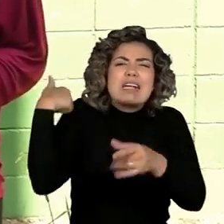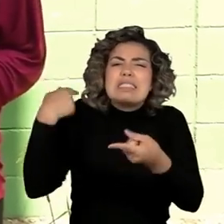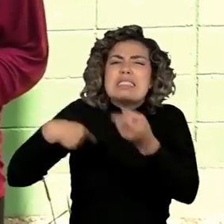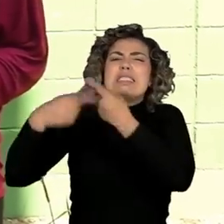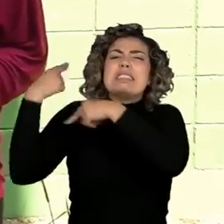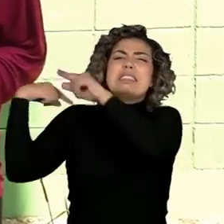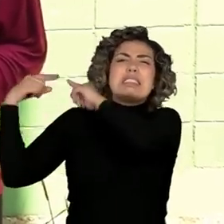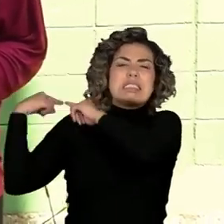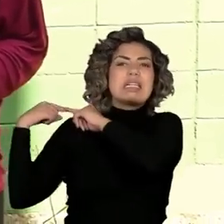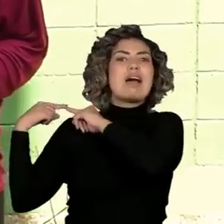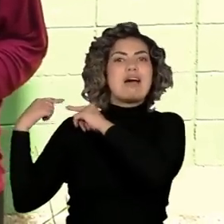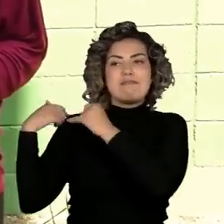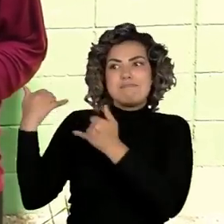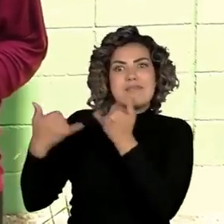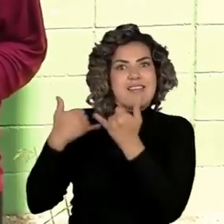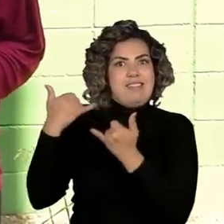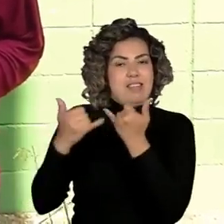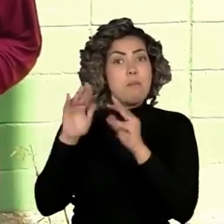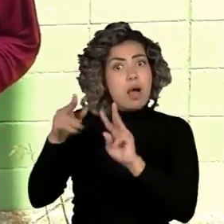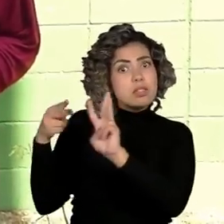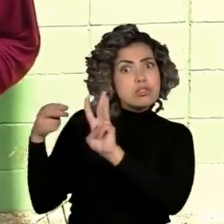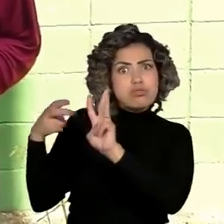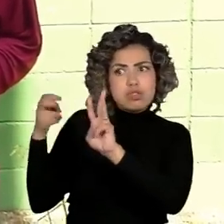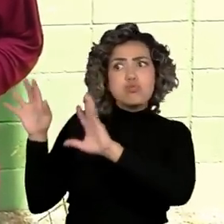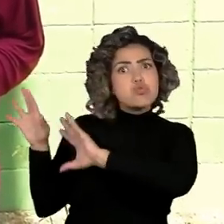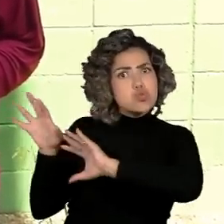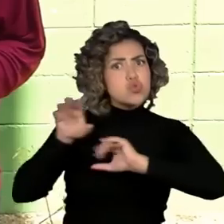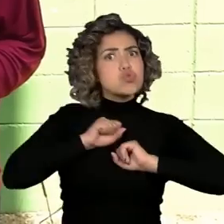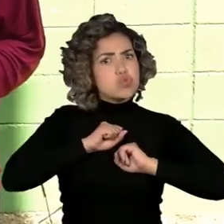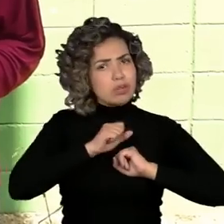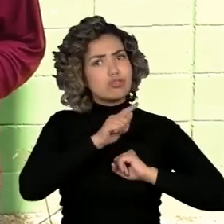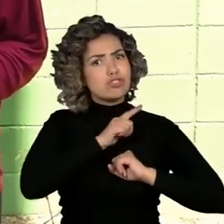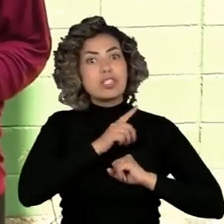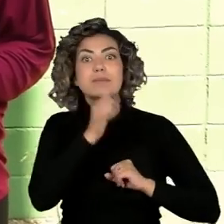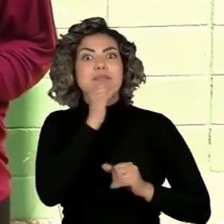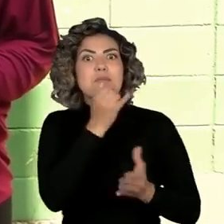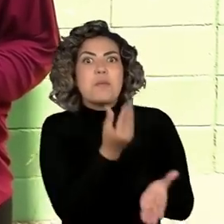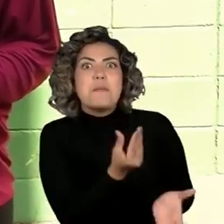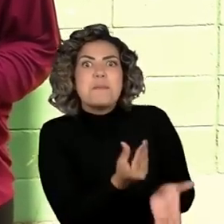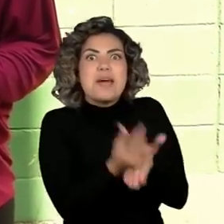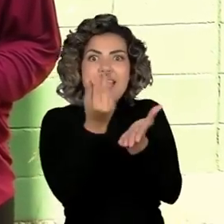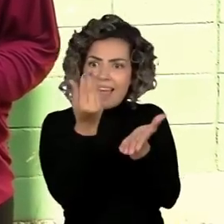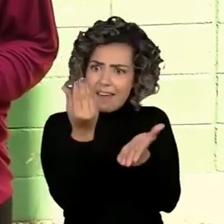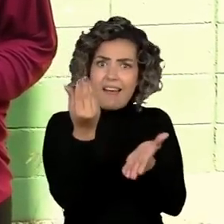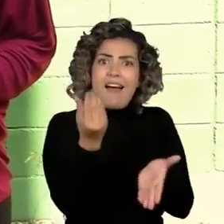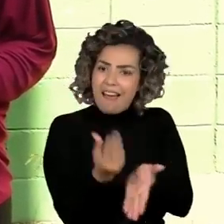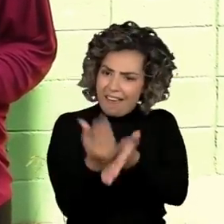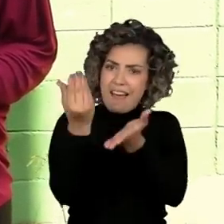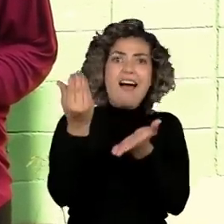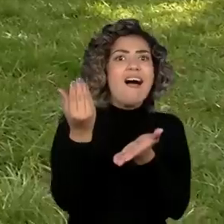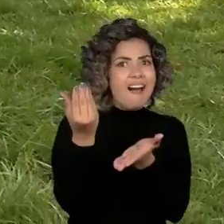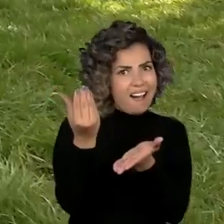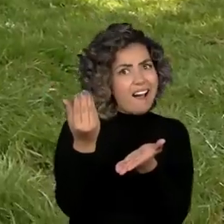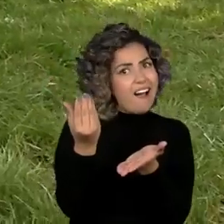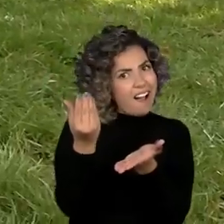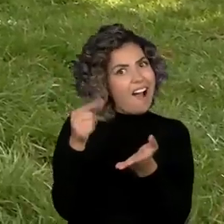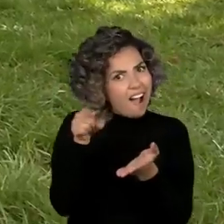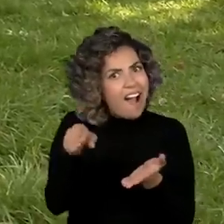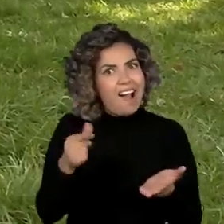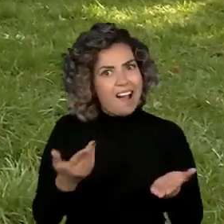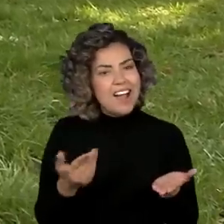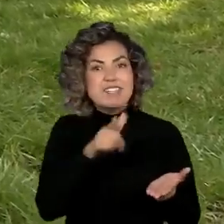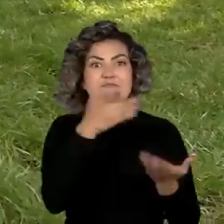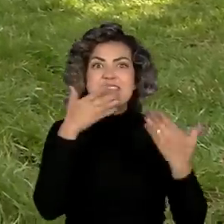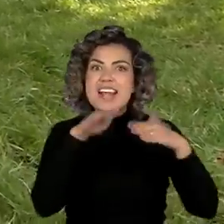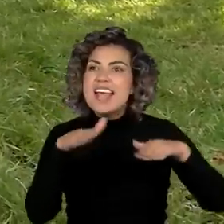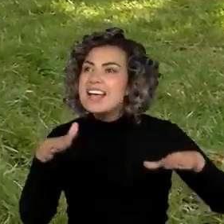cultura indígena. E a peteca, ela faz parte. E nós começamos a conhecer, a estar